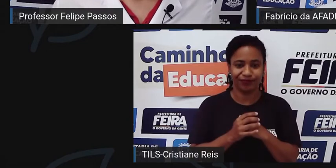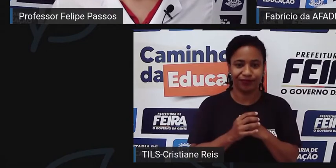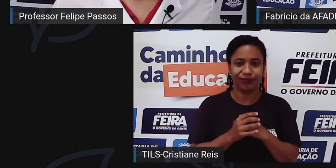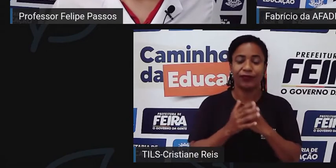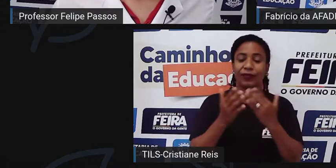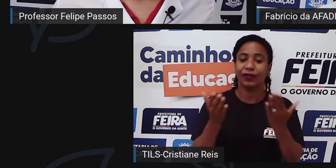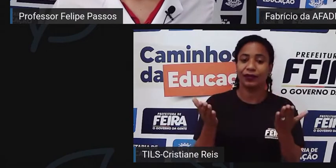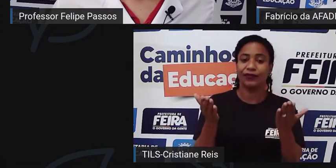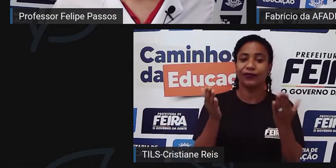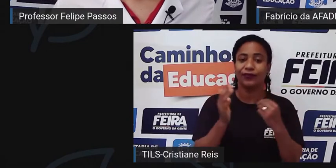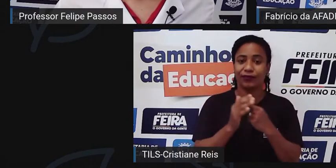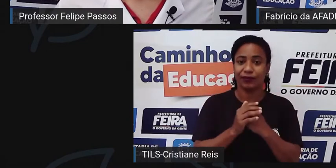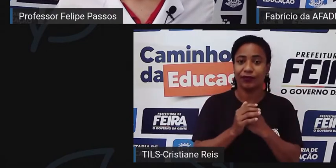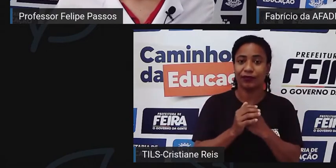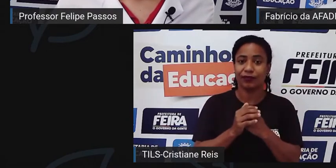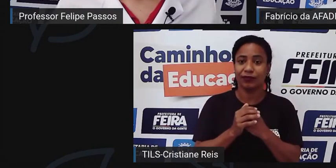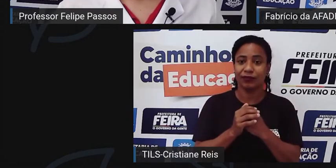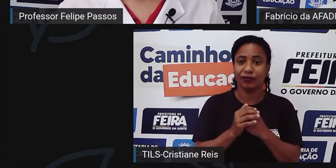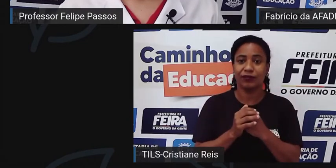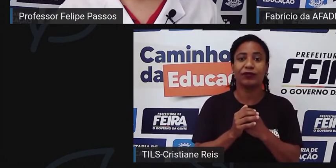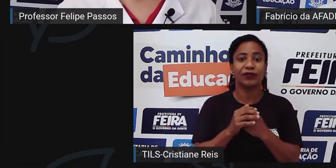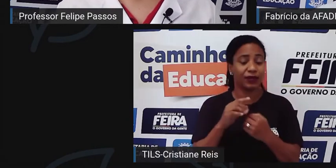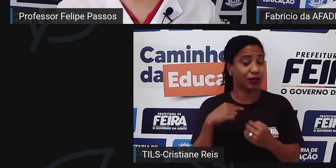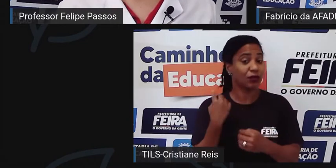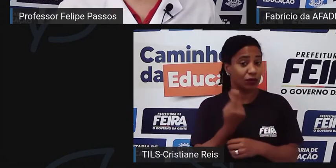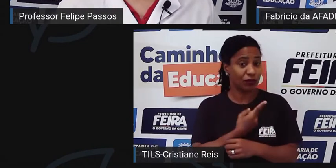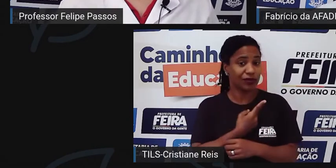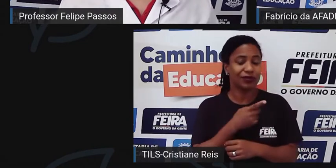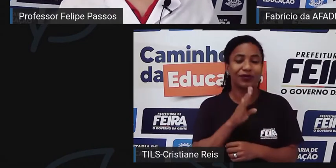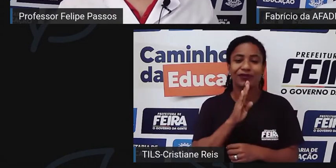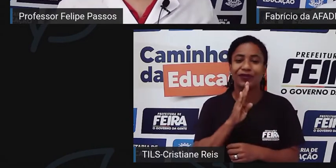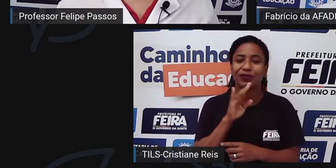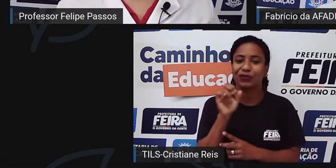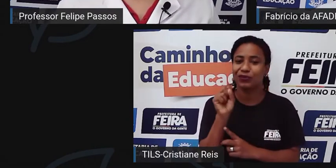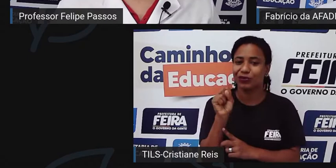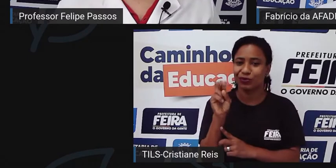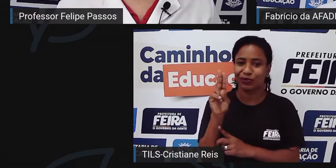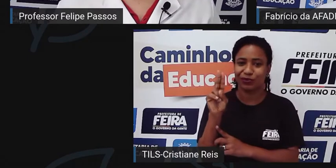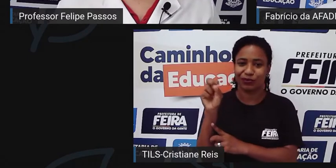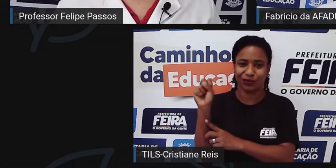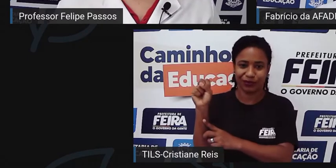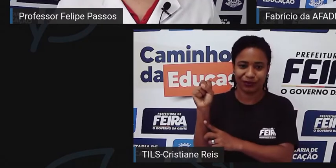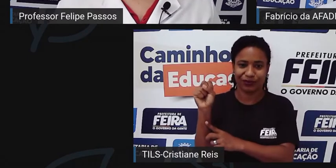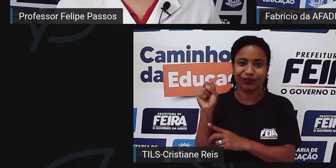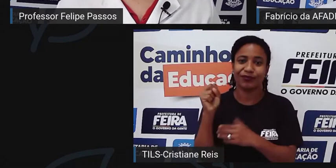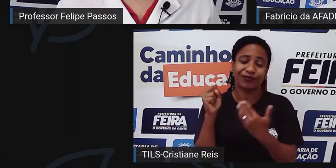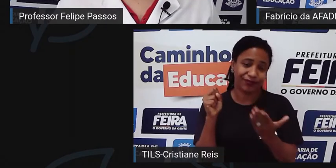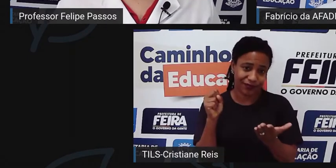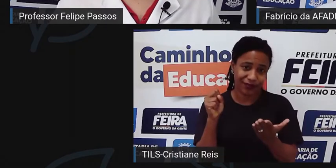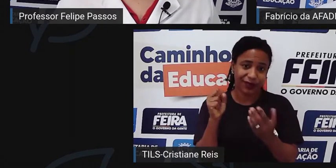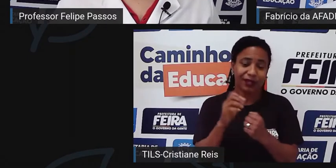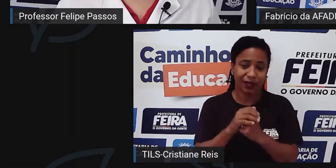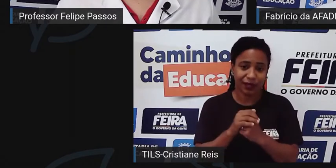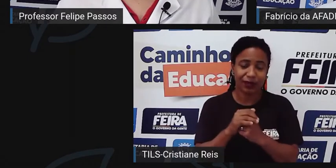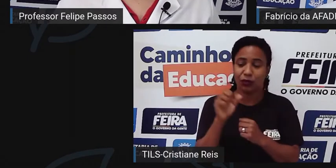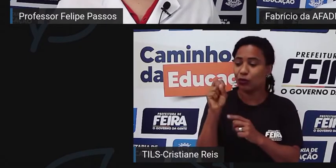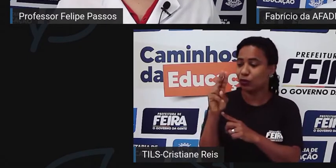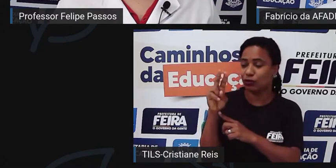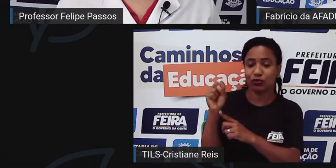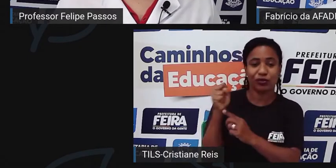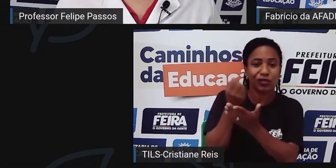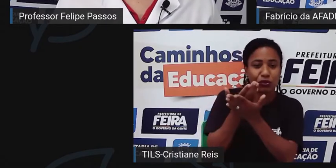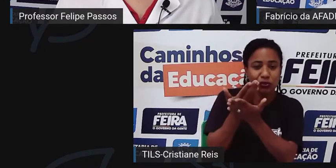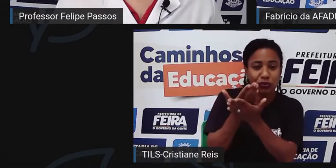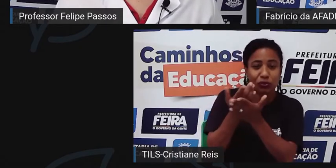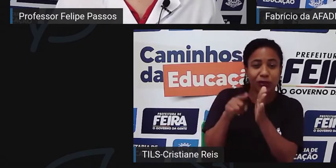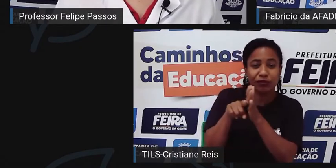né? Para que todos conhecem o SUS, o SUS trabalha com o que acontece, né? Então, assim, a gente